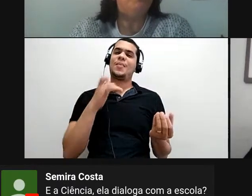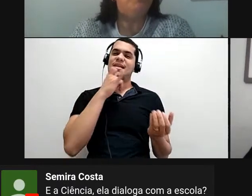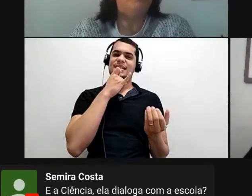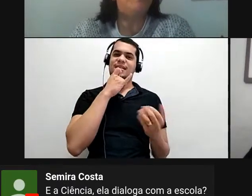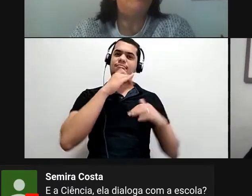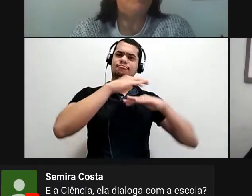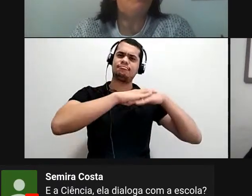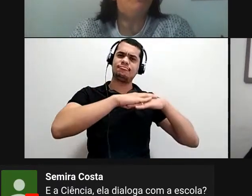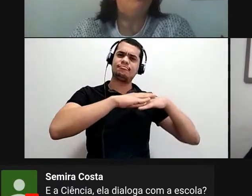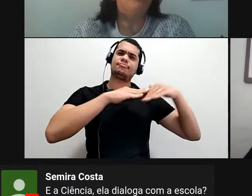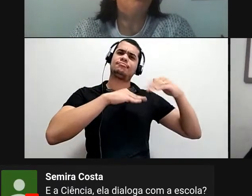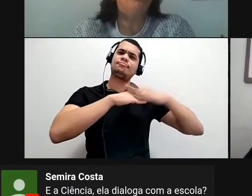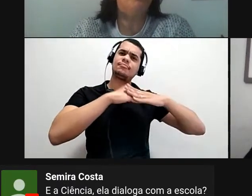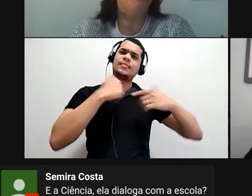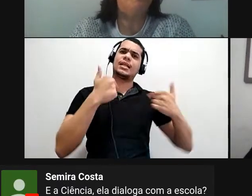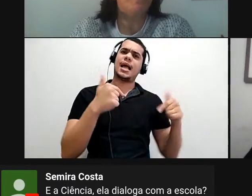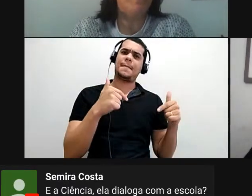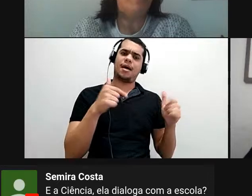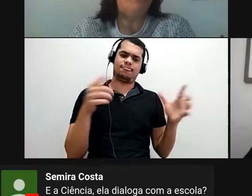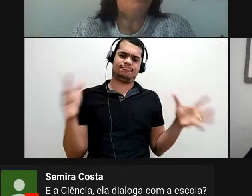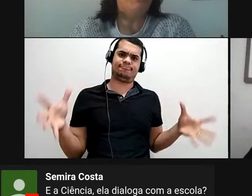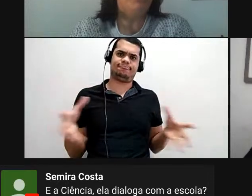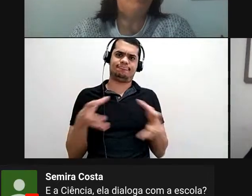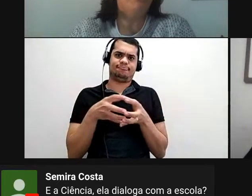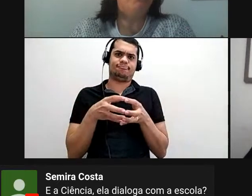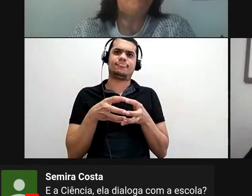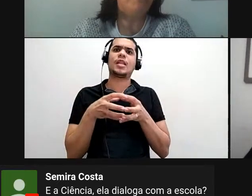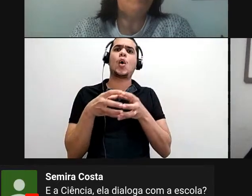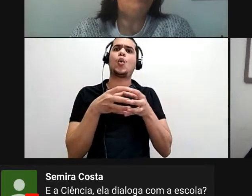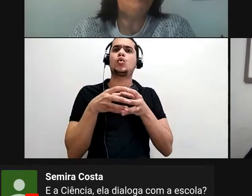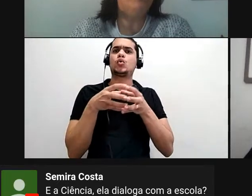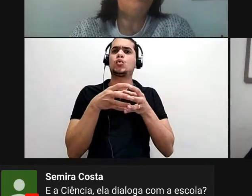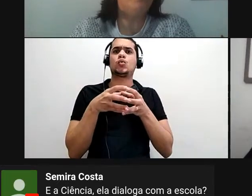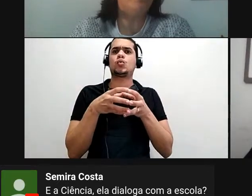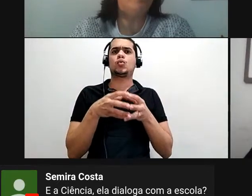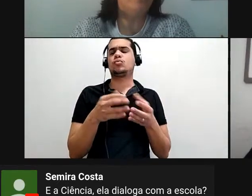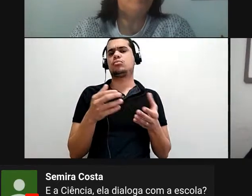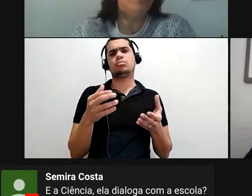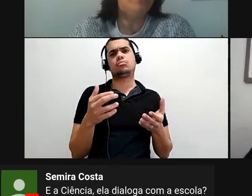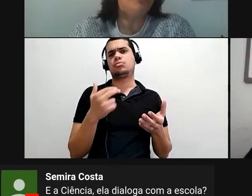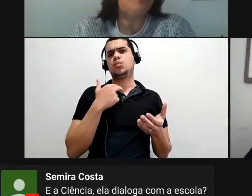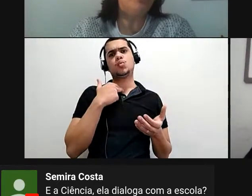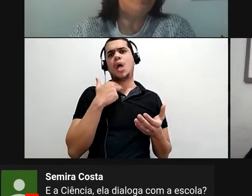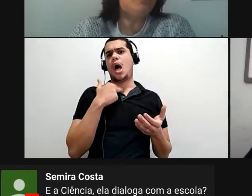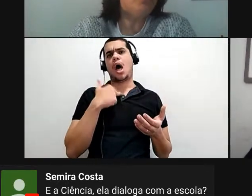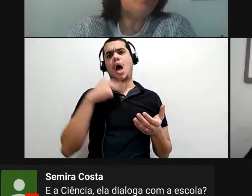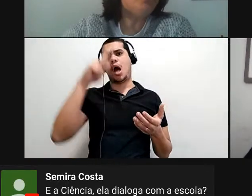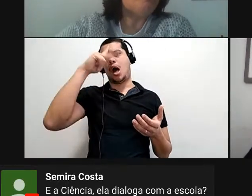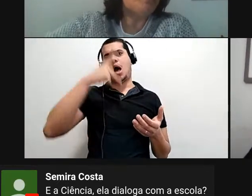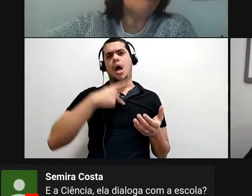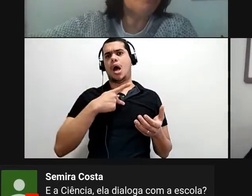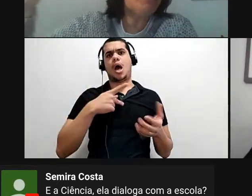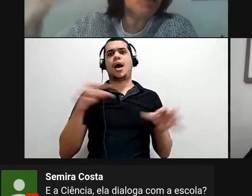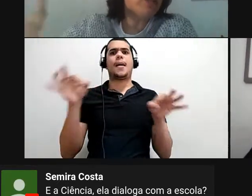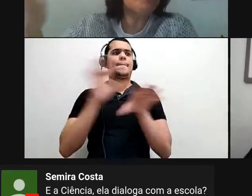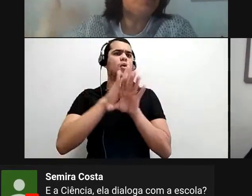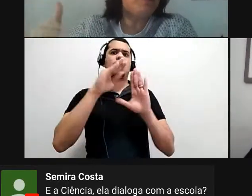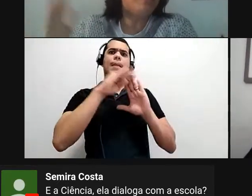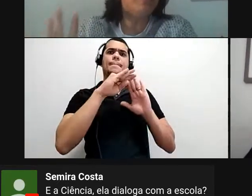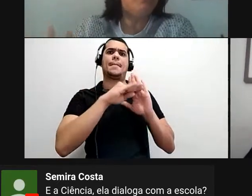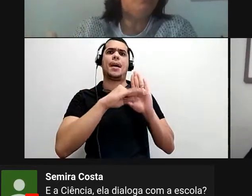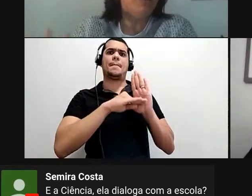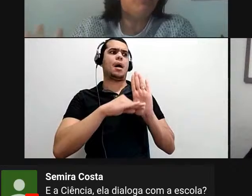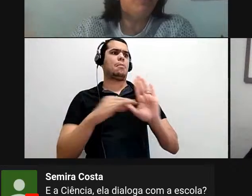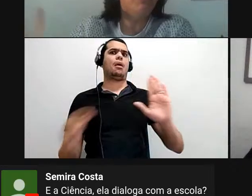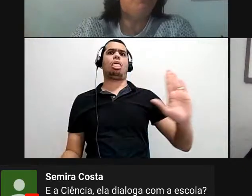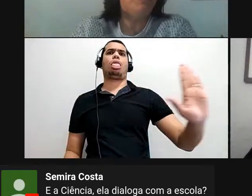construir um trabalho em conjunto? Não é possível fazer isso se você já chega com tudo previamente. Claro, a